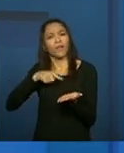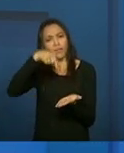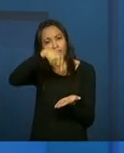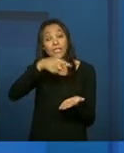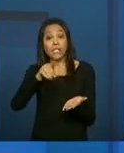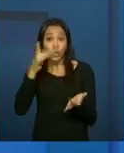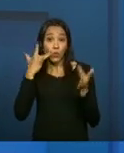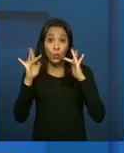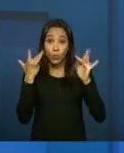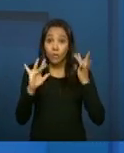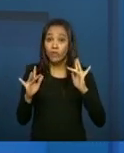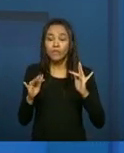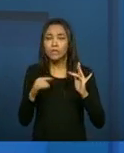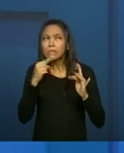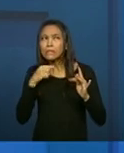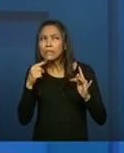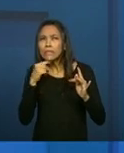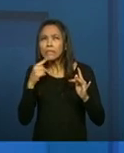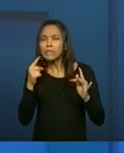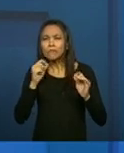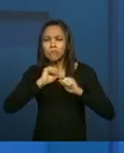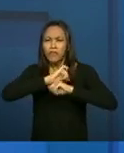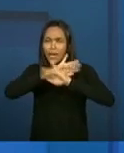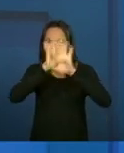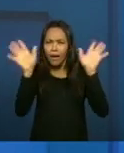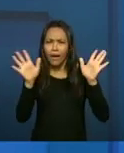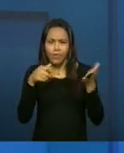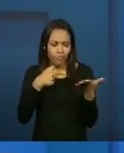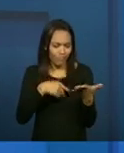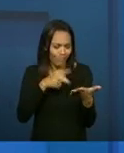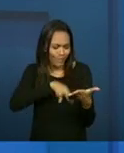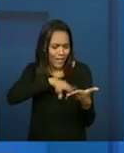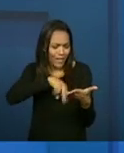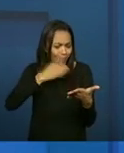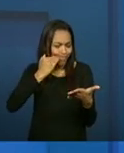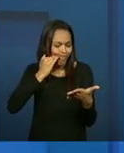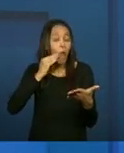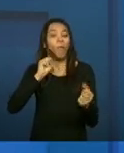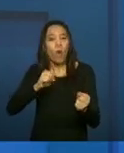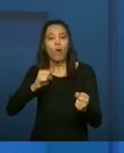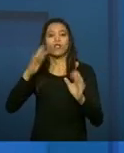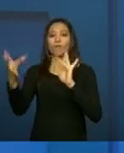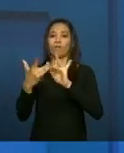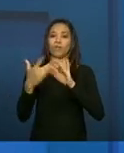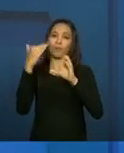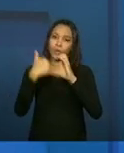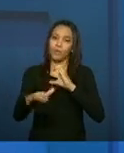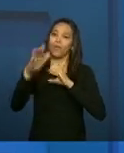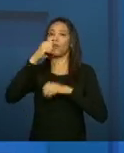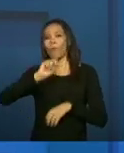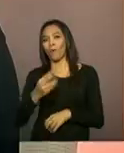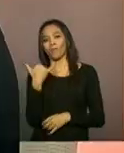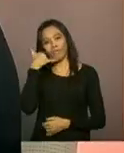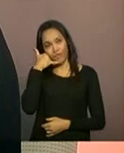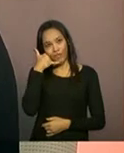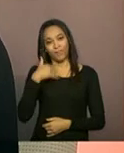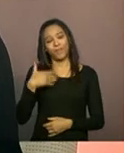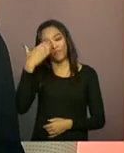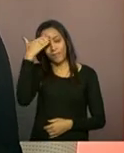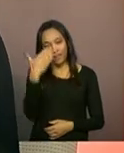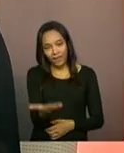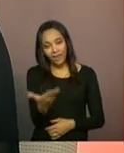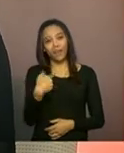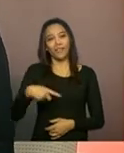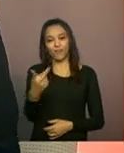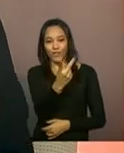tiverem não forem atendidas por meio da consulta esses materiais, podem entrar em contato via e-mail ou telefone conosco. Muito obrigada pela